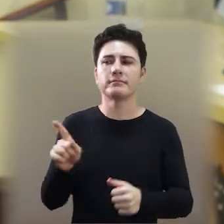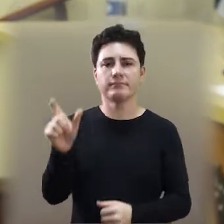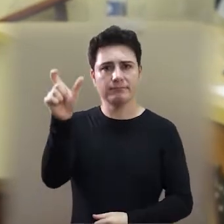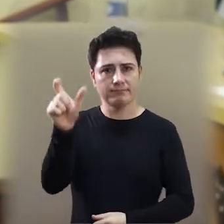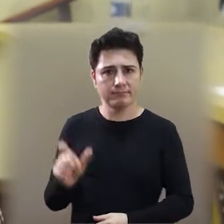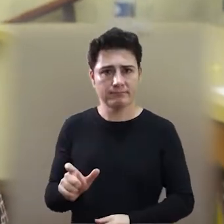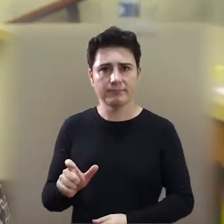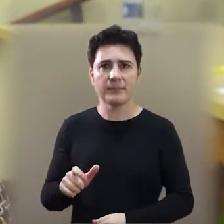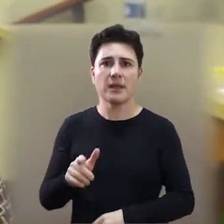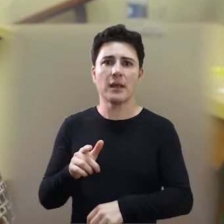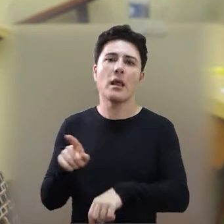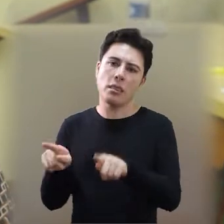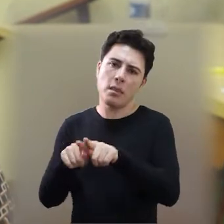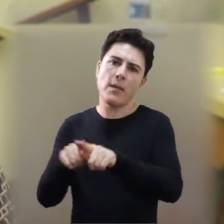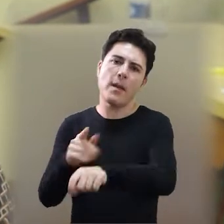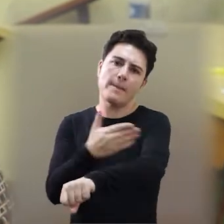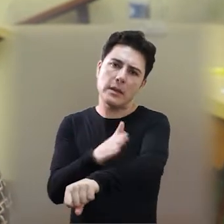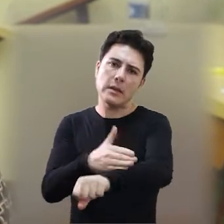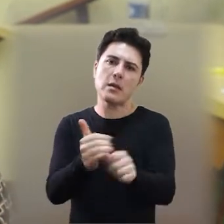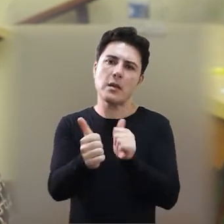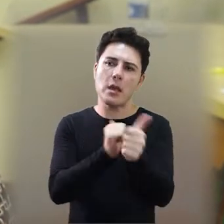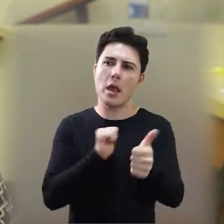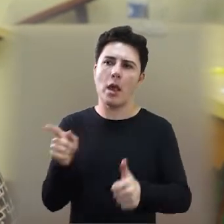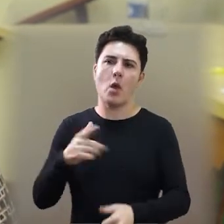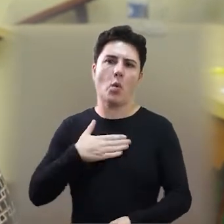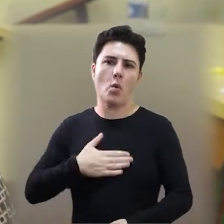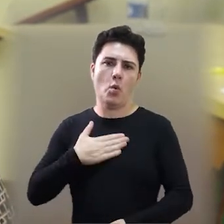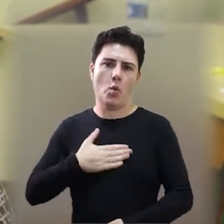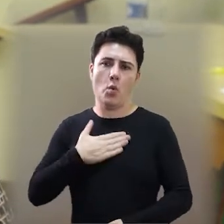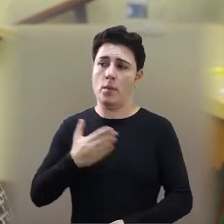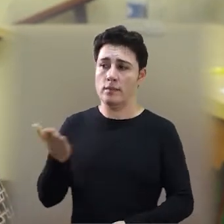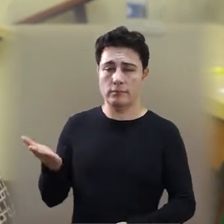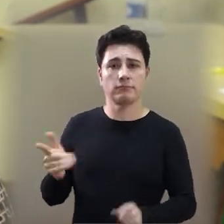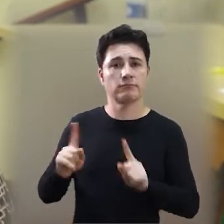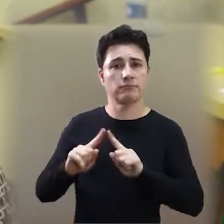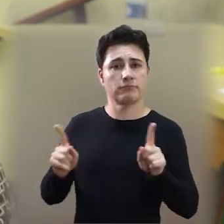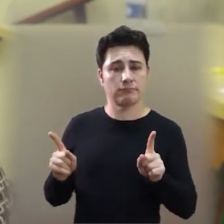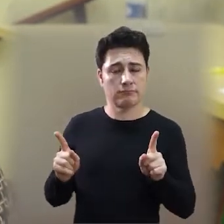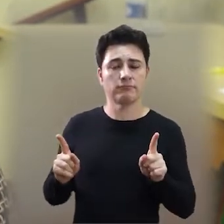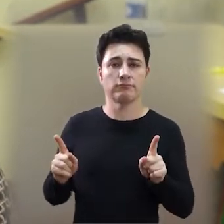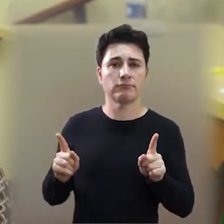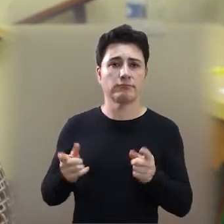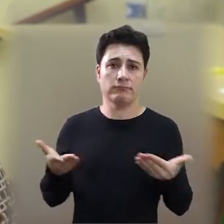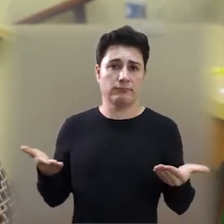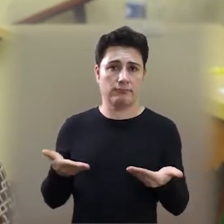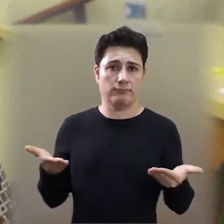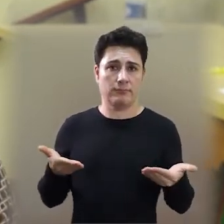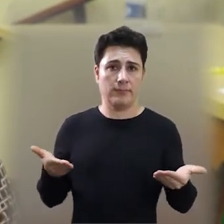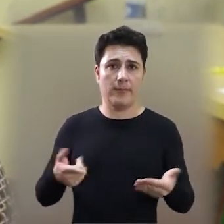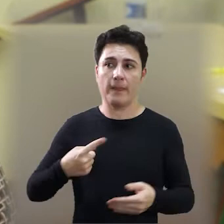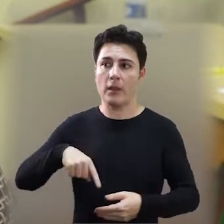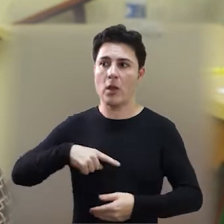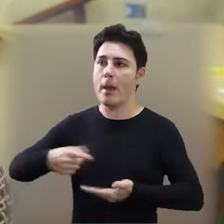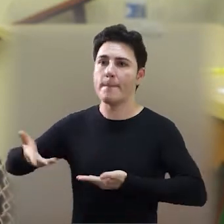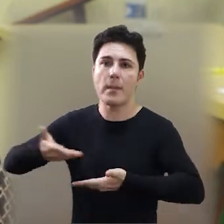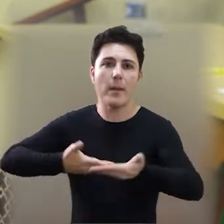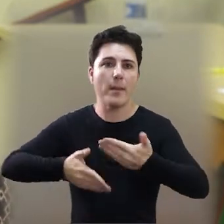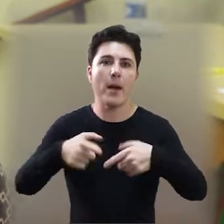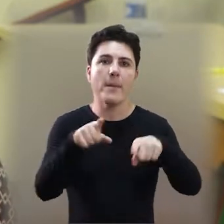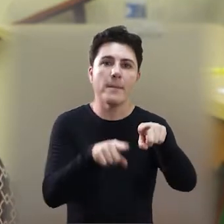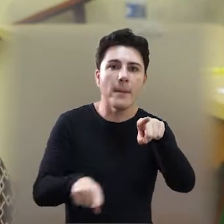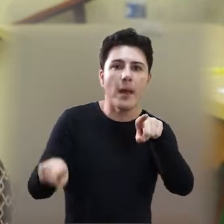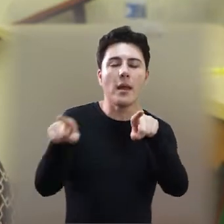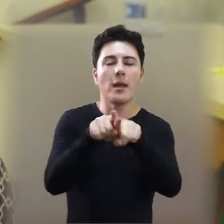do esporte, é uma pessoa que pratica esporte, também gosta de praticar esporte, e isso faz com que o